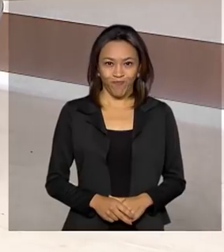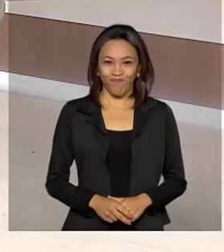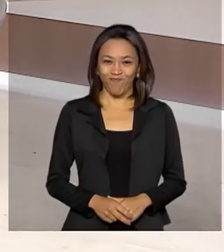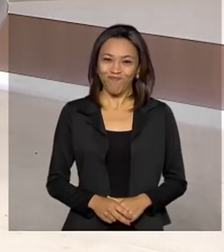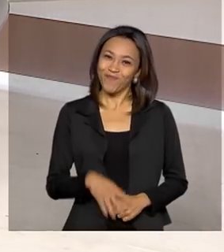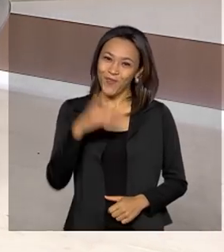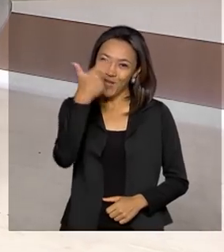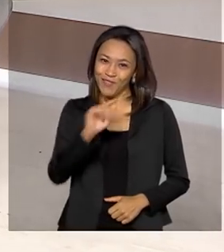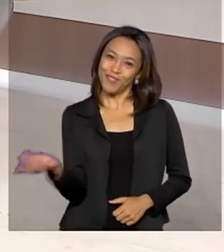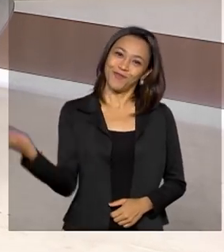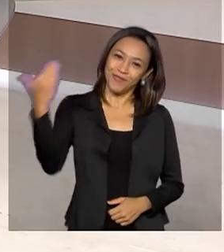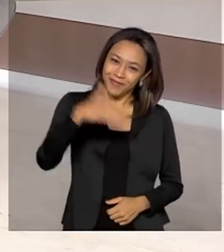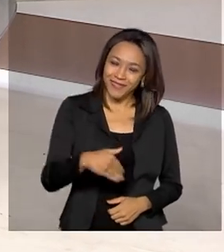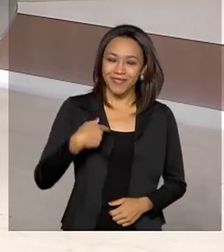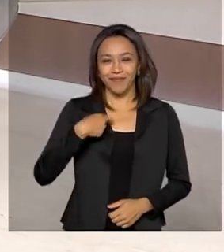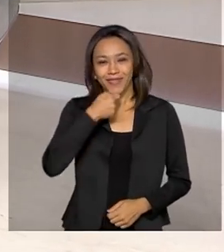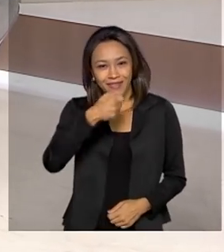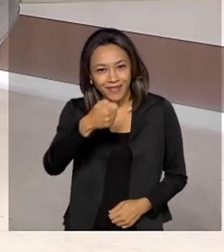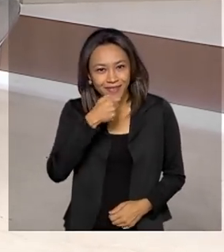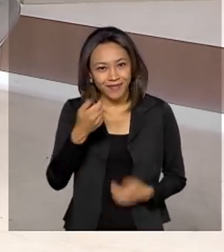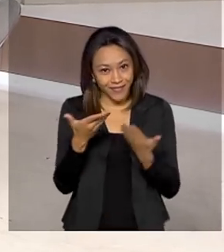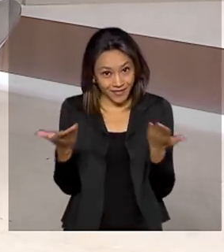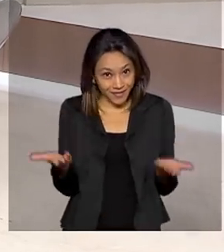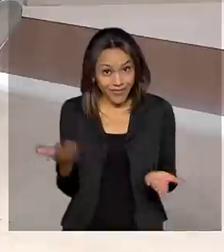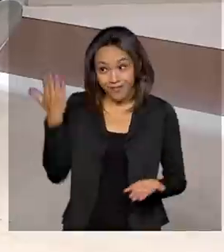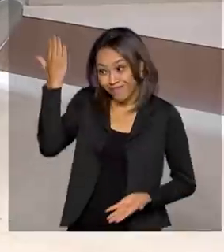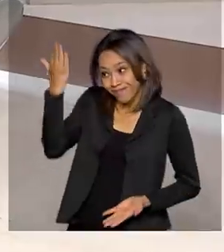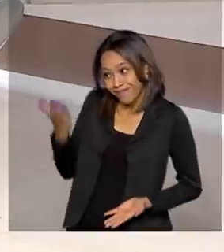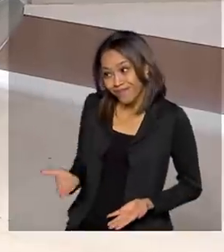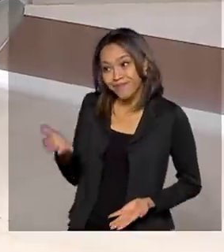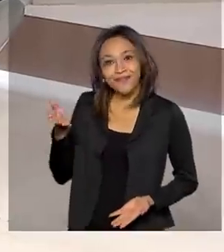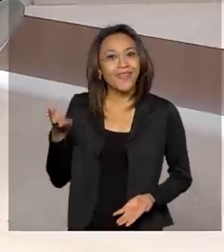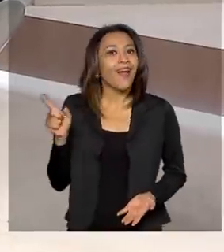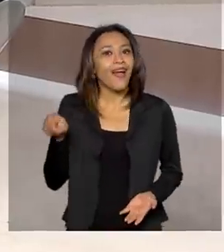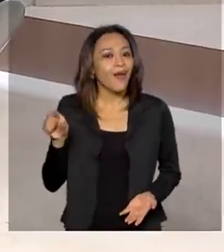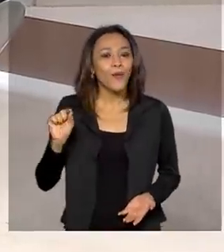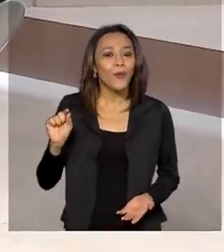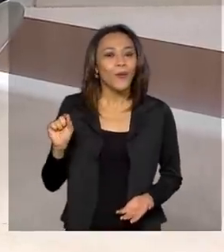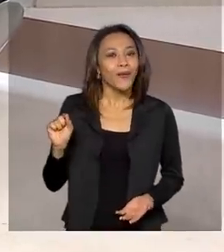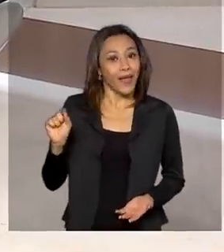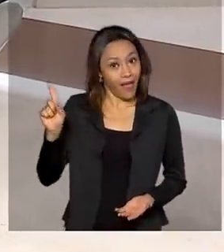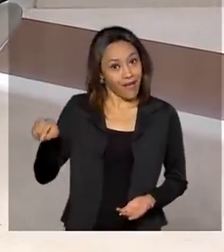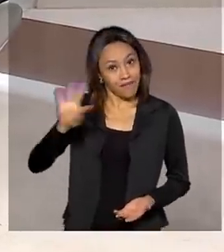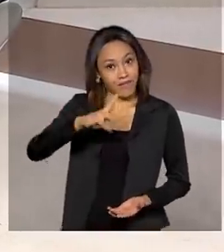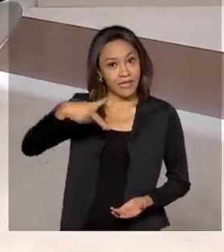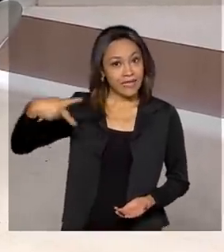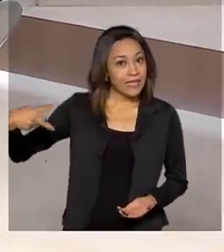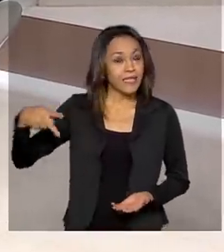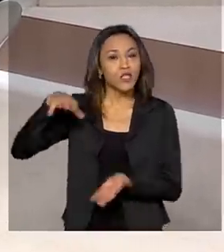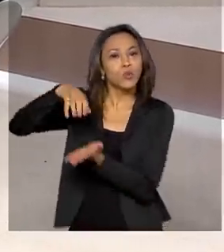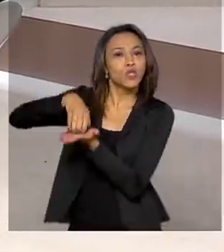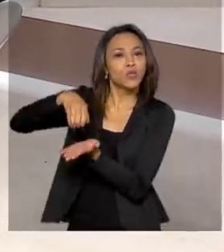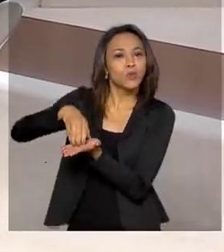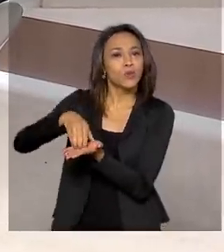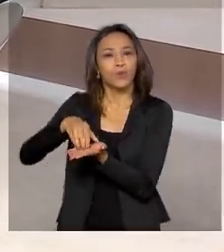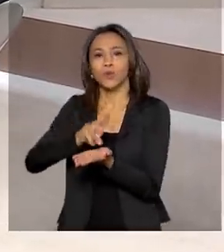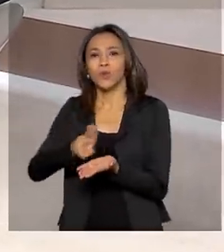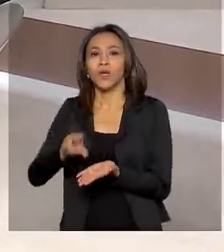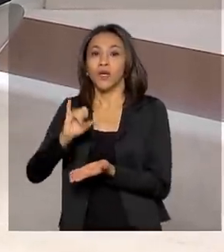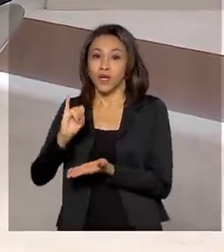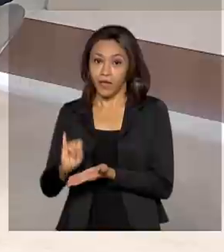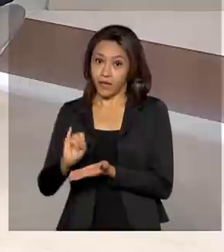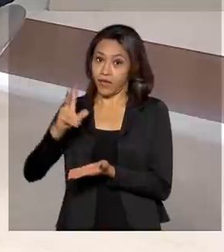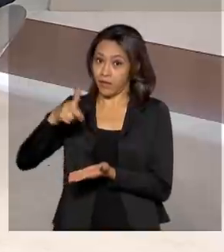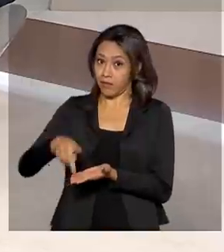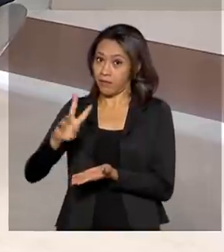Estamos de volta com o Brasil em Pauta. entrevistada do programa de hoje é a presidente do Instituto do Patrimônio